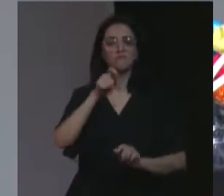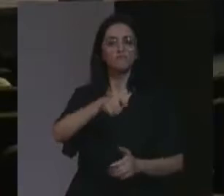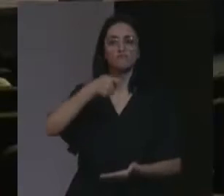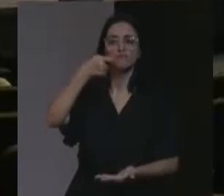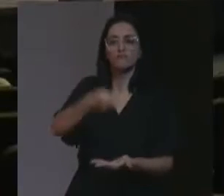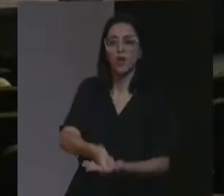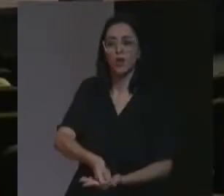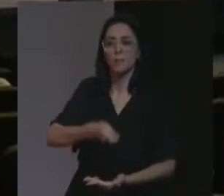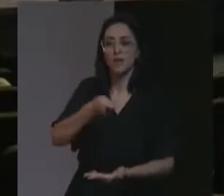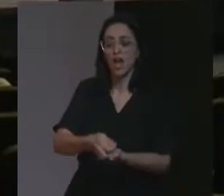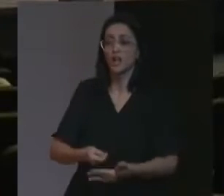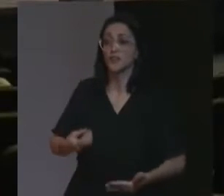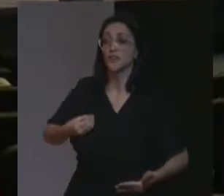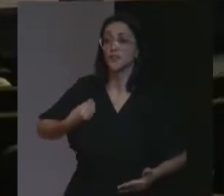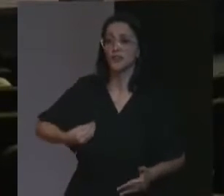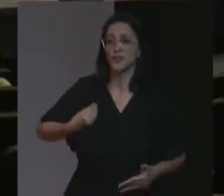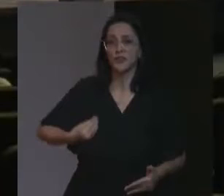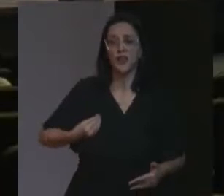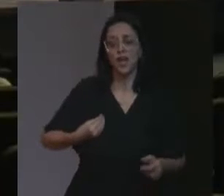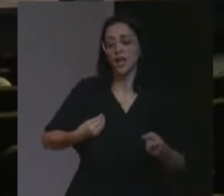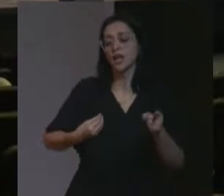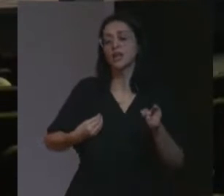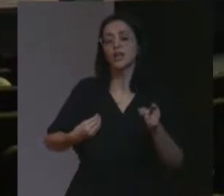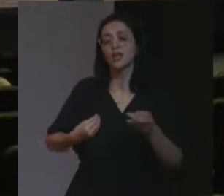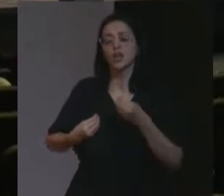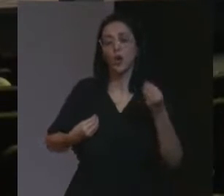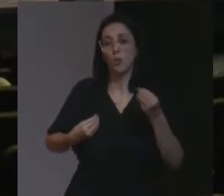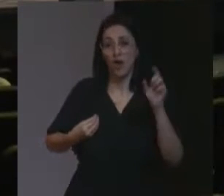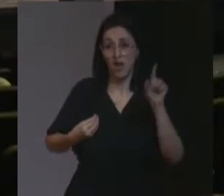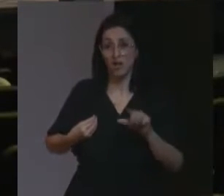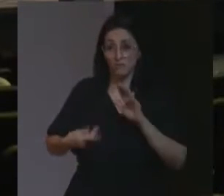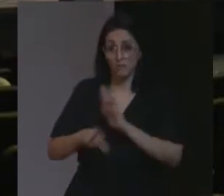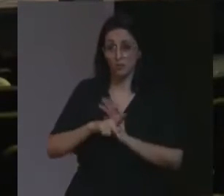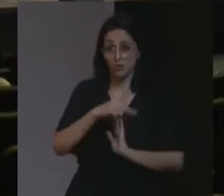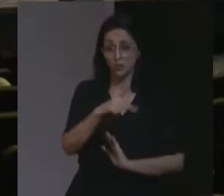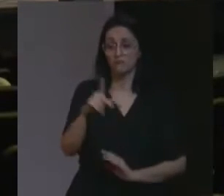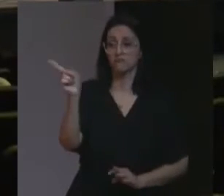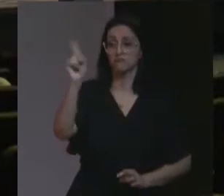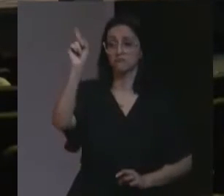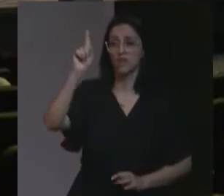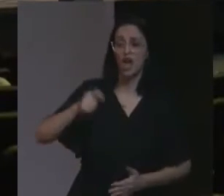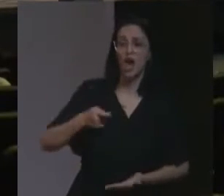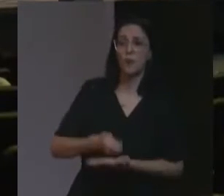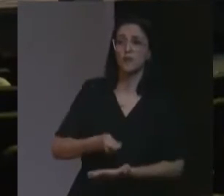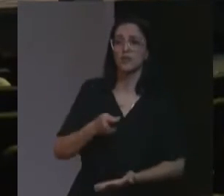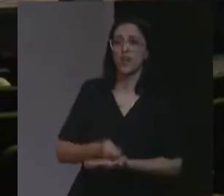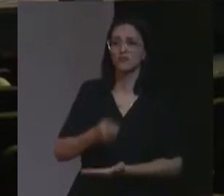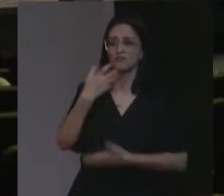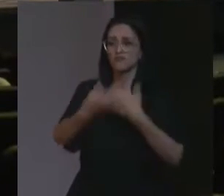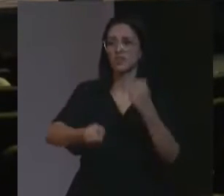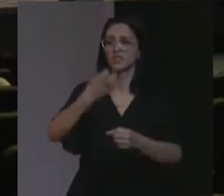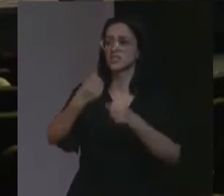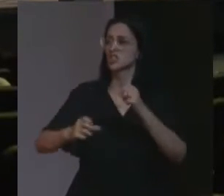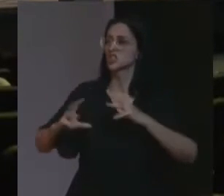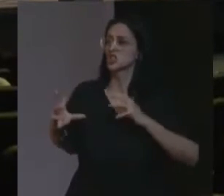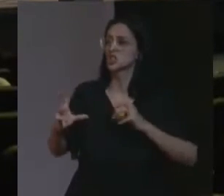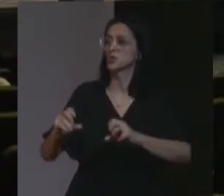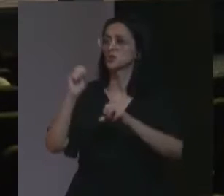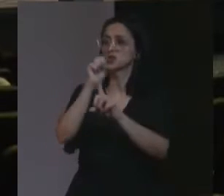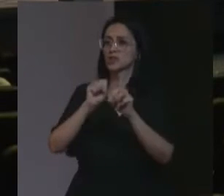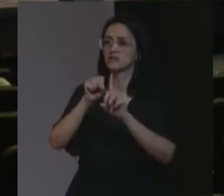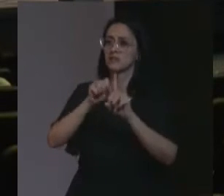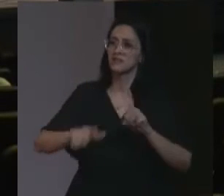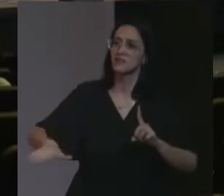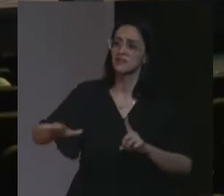obrigado, a viver, uma vida, que não era sua, foi obrigado, a adotar, todos os códigos, da sociedade